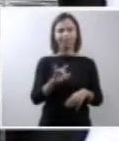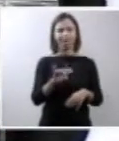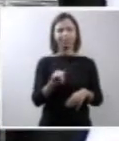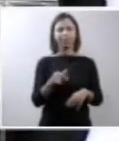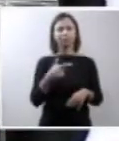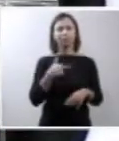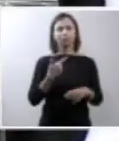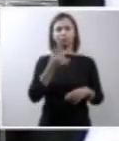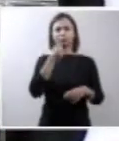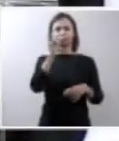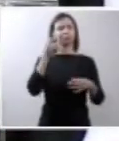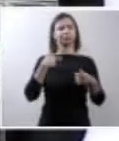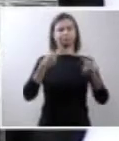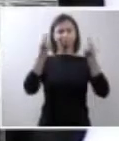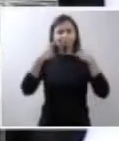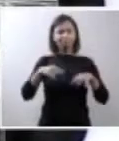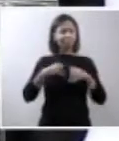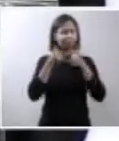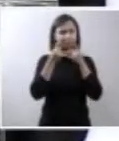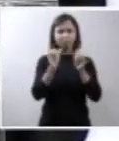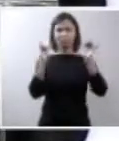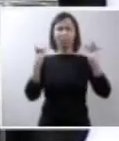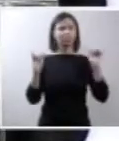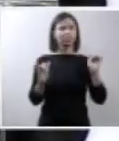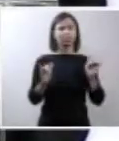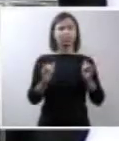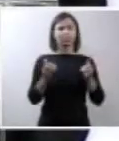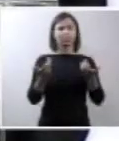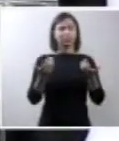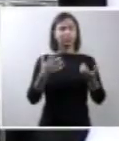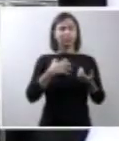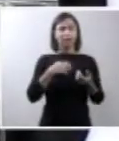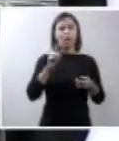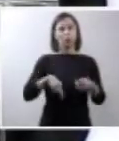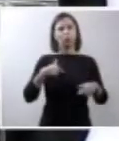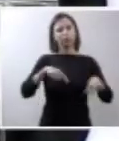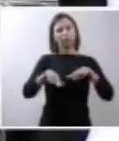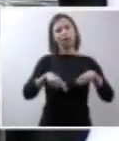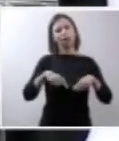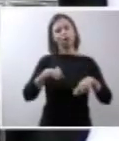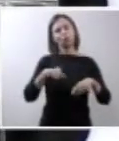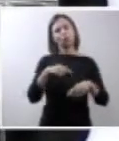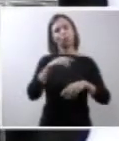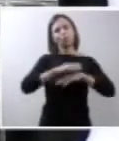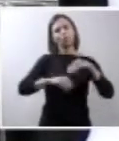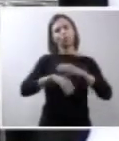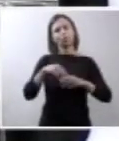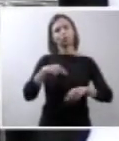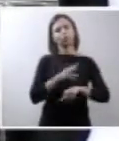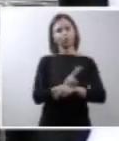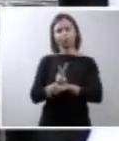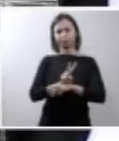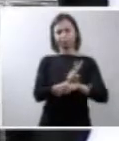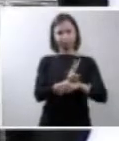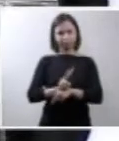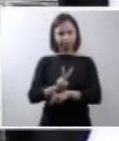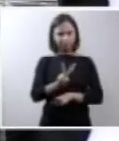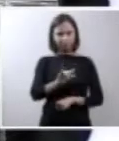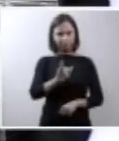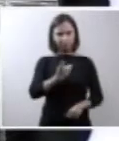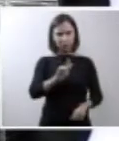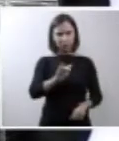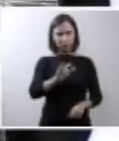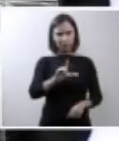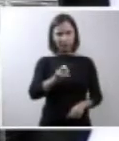eu como homem eu trabalho eu trabalho como vigilante eu enfrento situações diversas na rua tenho que